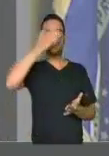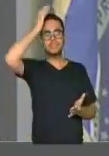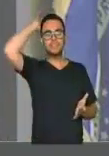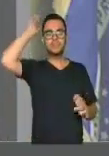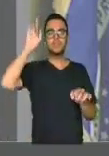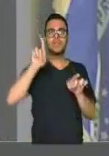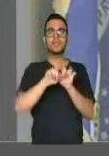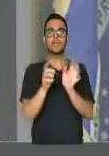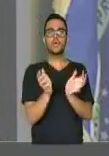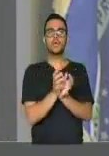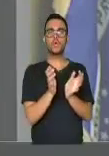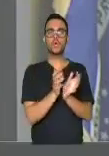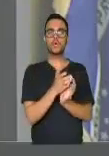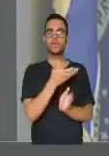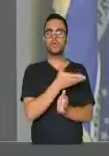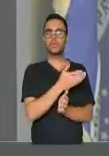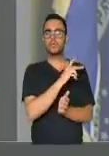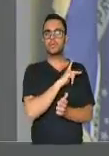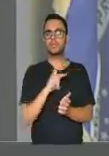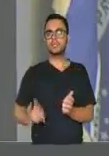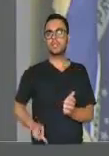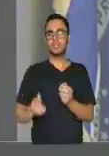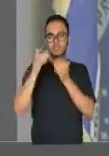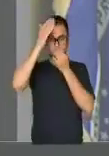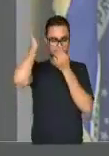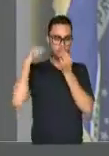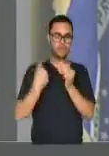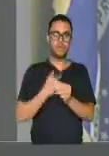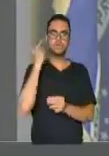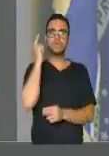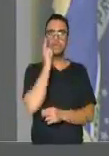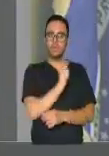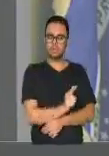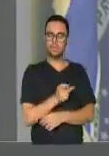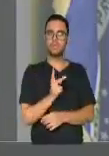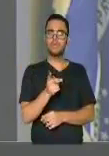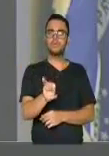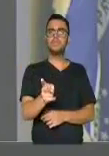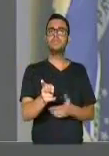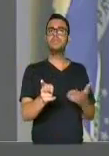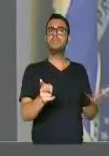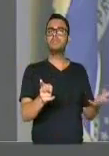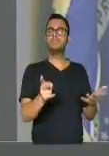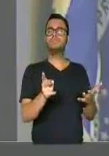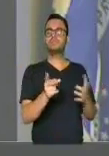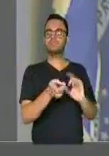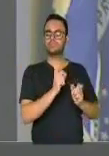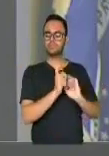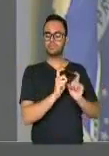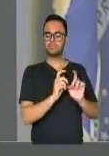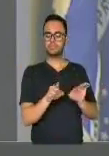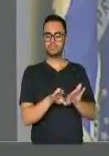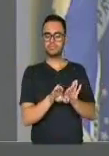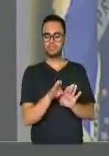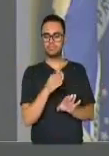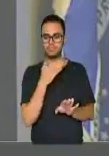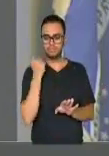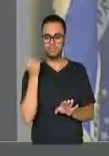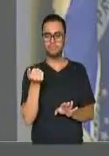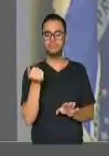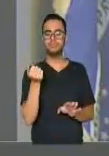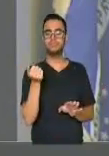equipe do presidente Michel Temer, para que nós possamos continuar administrando e melhorando e gerando